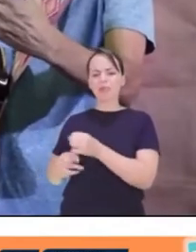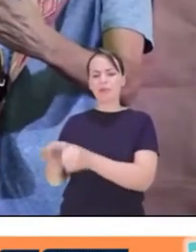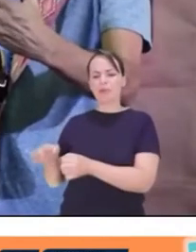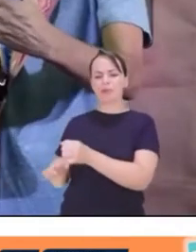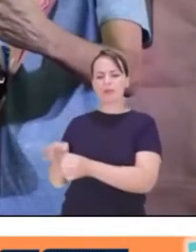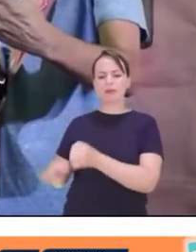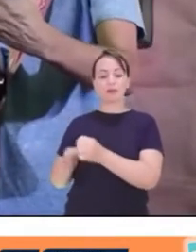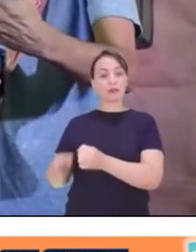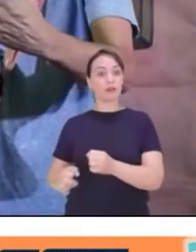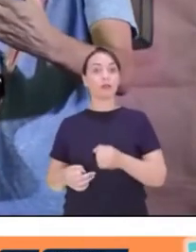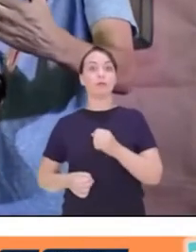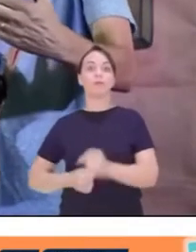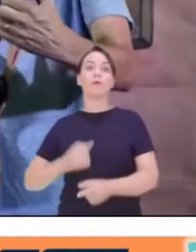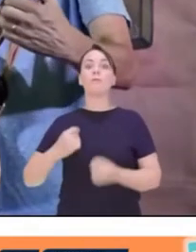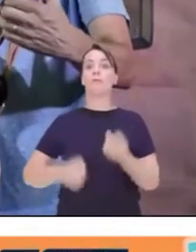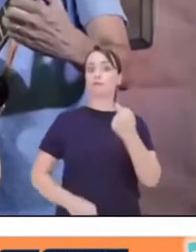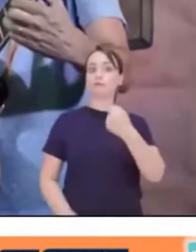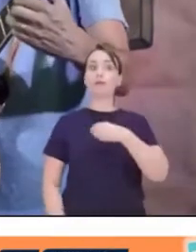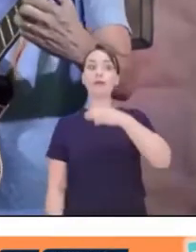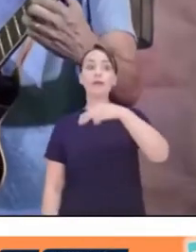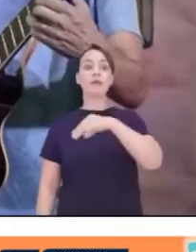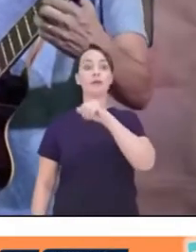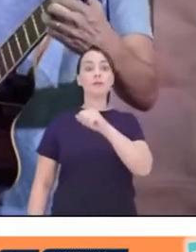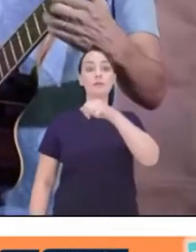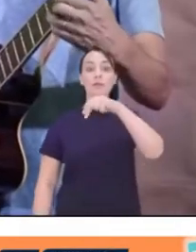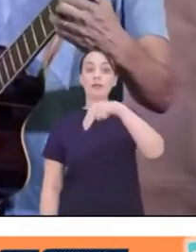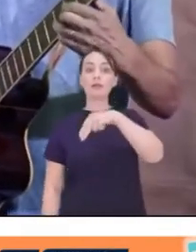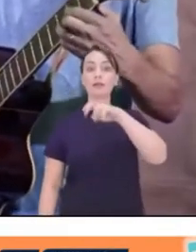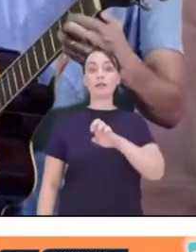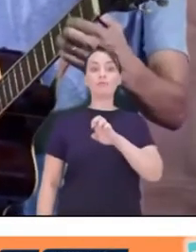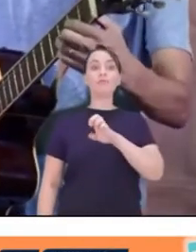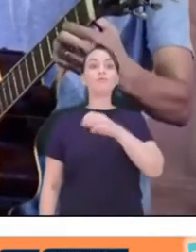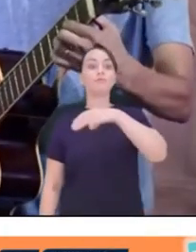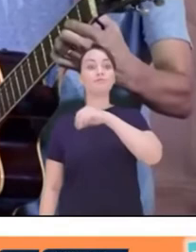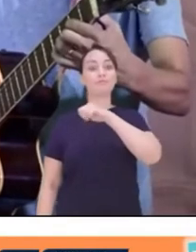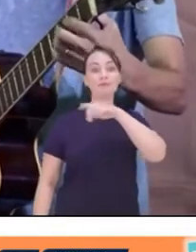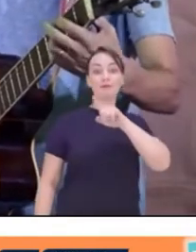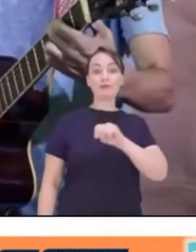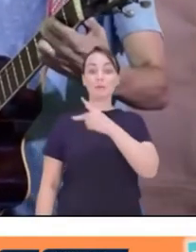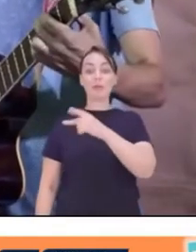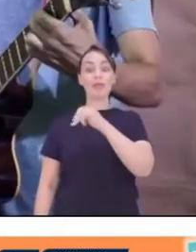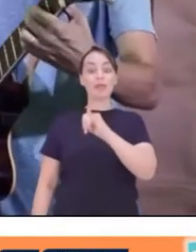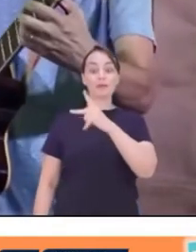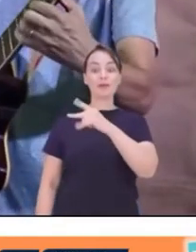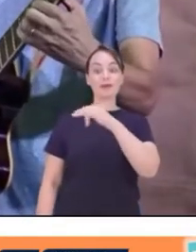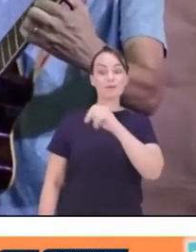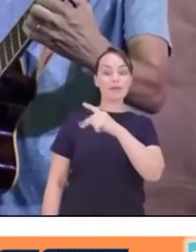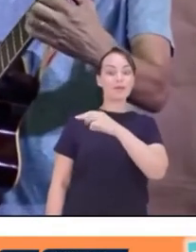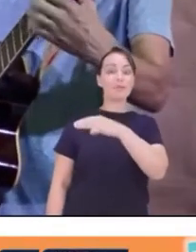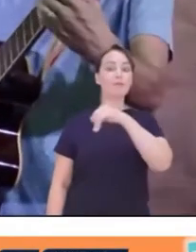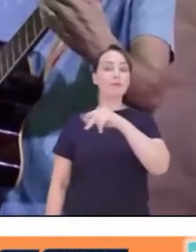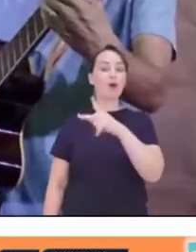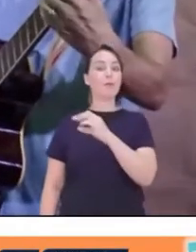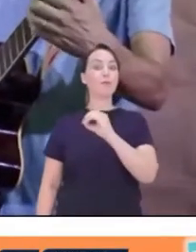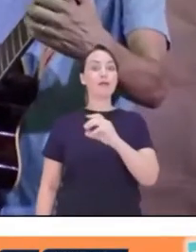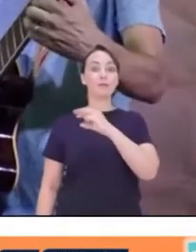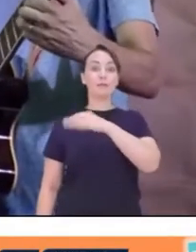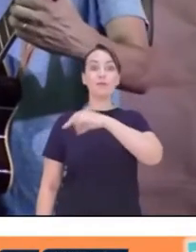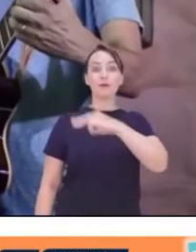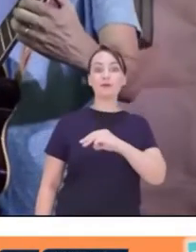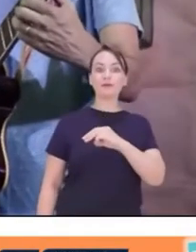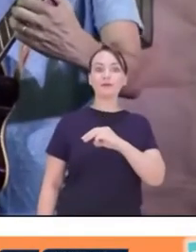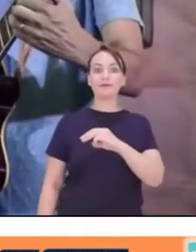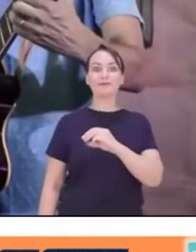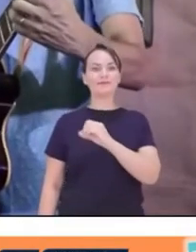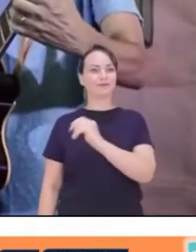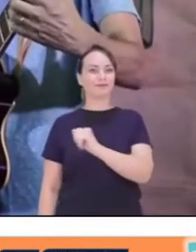piruá. e minha más e nê-nê-nê-mane pe-i-pi-mane-pi-pe-ô-po-ma-ne